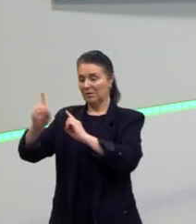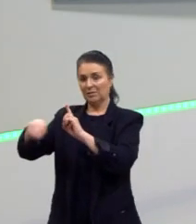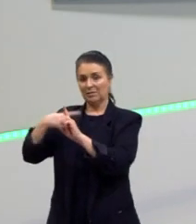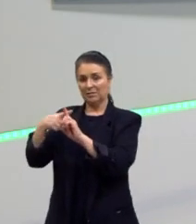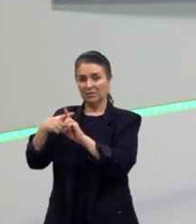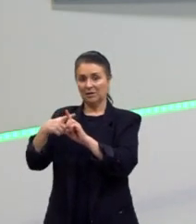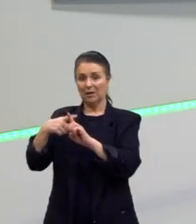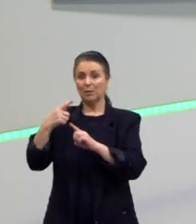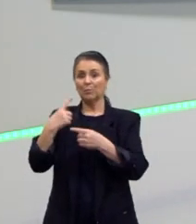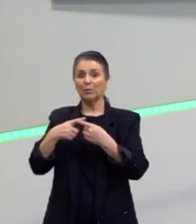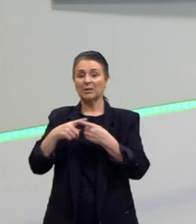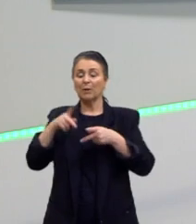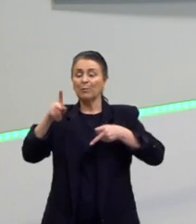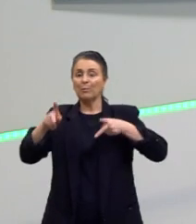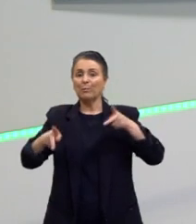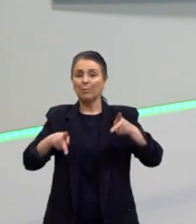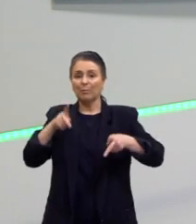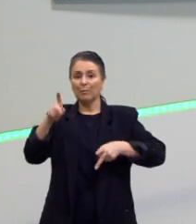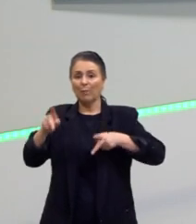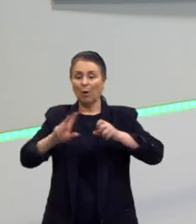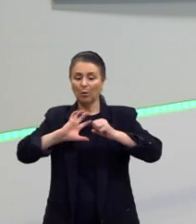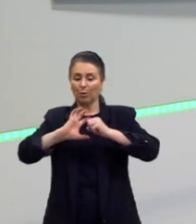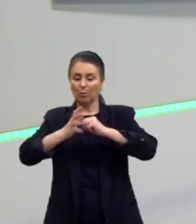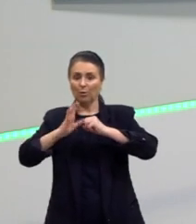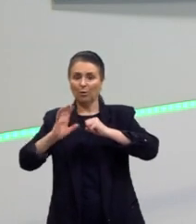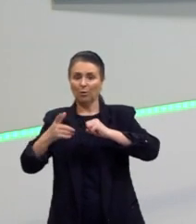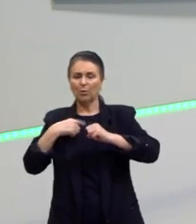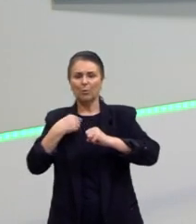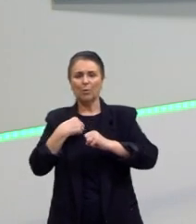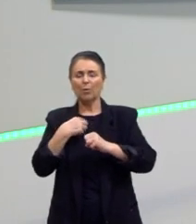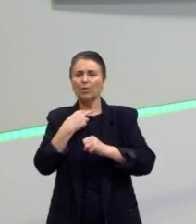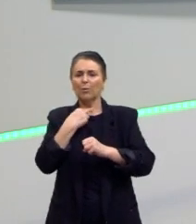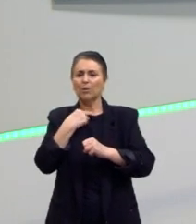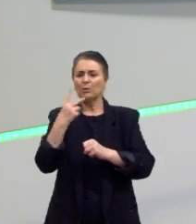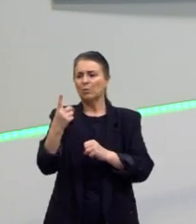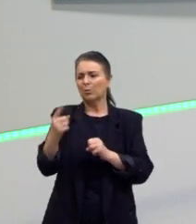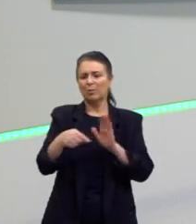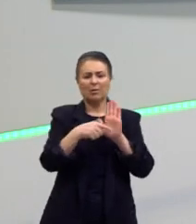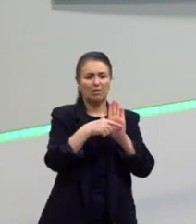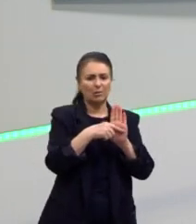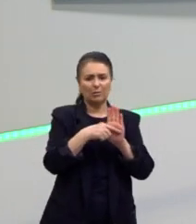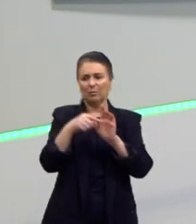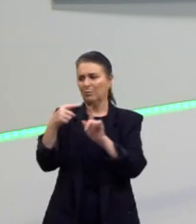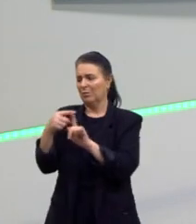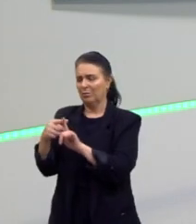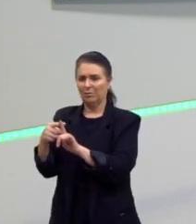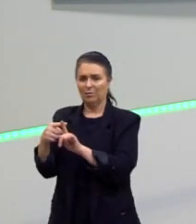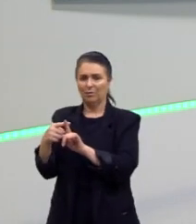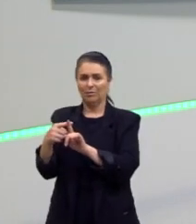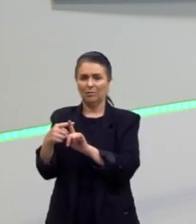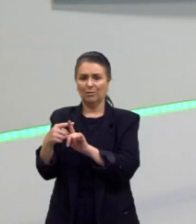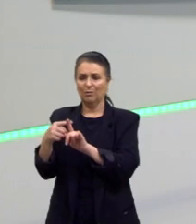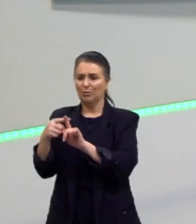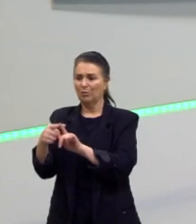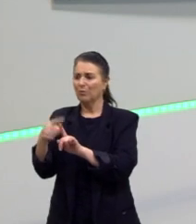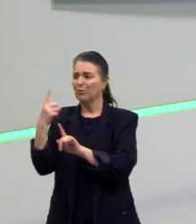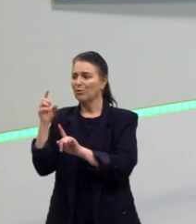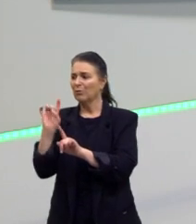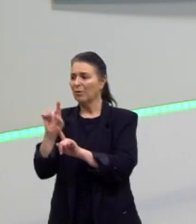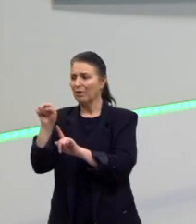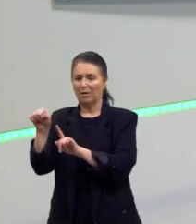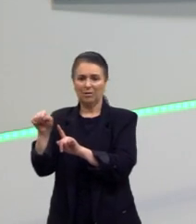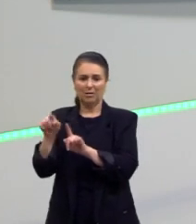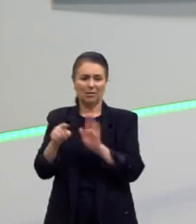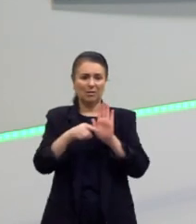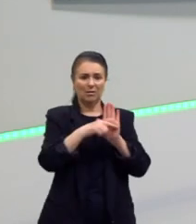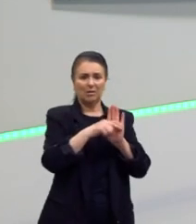polos de carga. Então, eu posso ter somente uma carga negativa ou somente uma carga positiva. Já no magnetismo, isso não